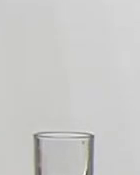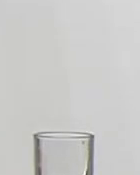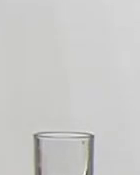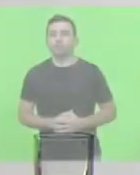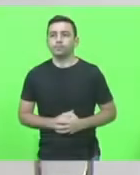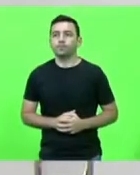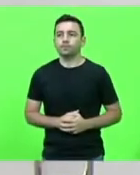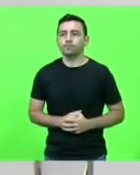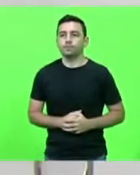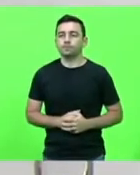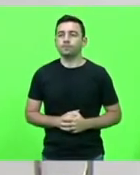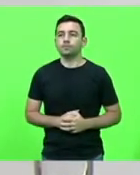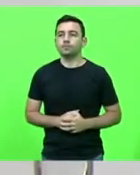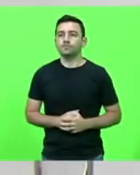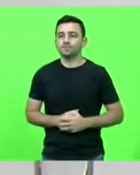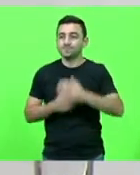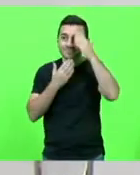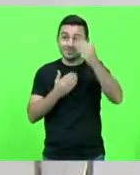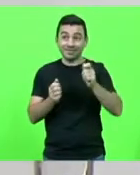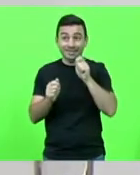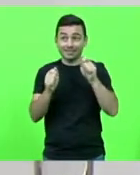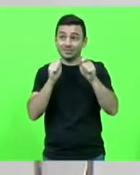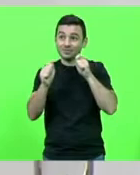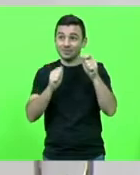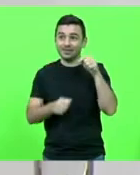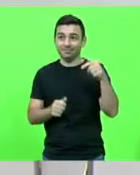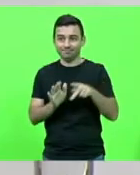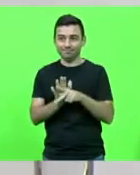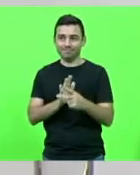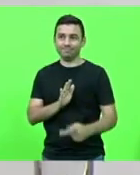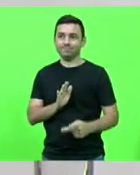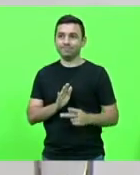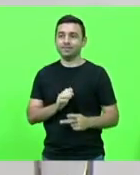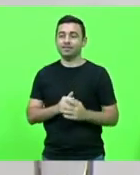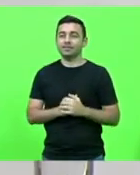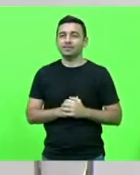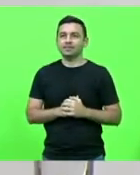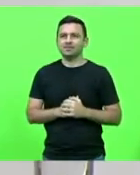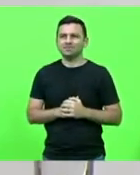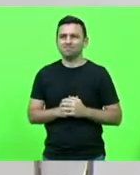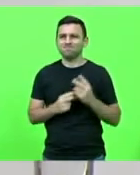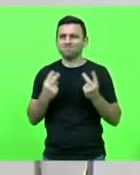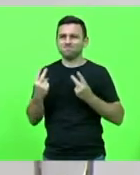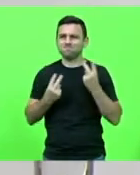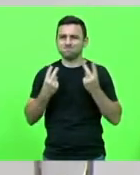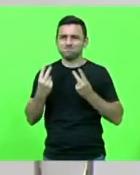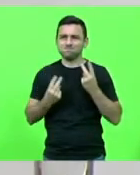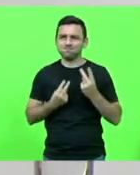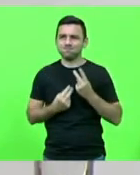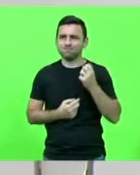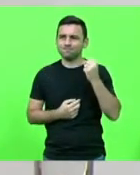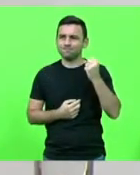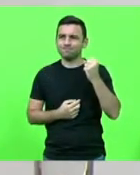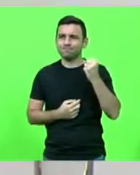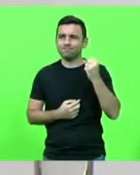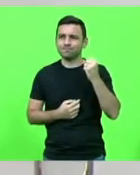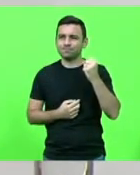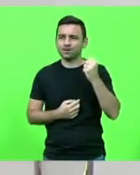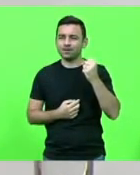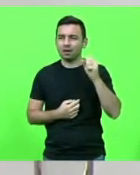a nossa assessoria aqui do plenário é muito vento no dia por isso que o áudio do final ali não ficou